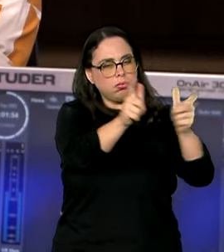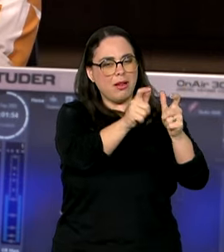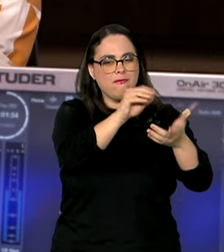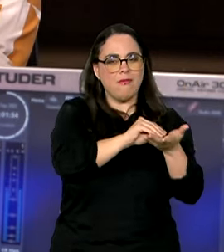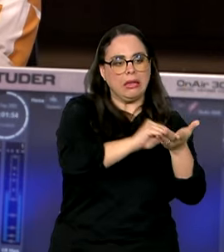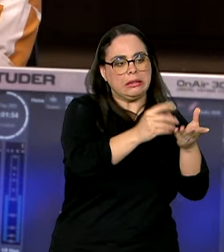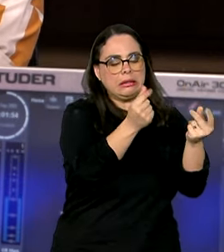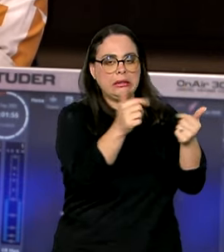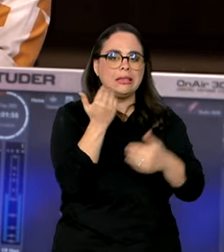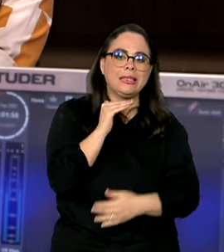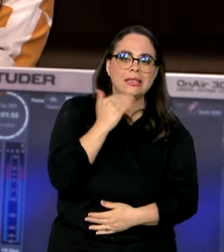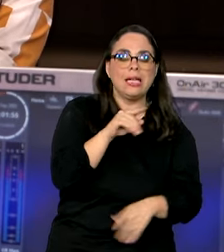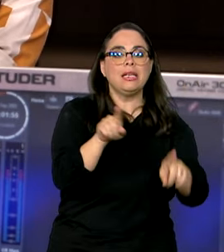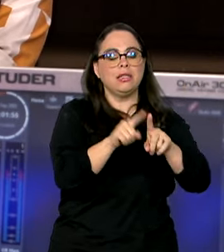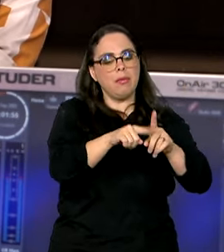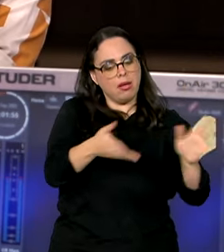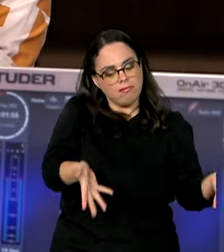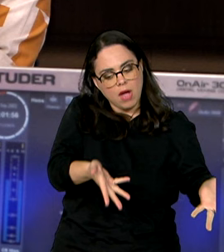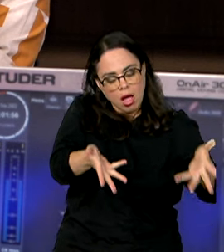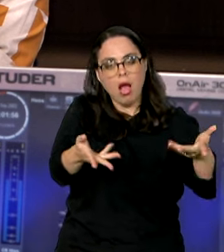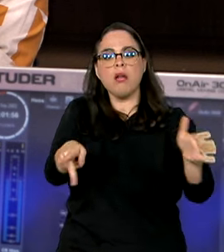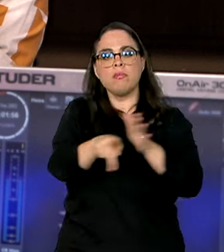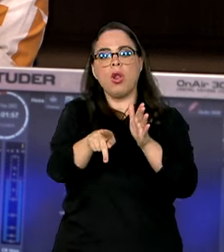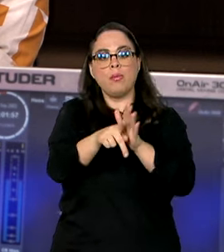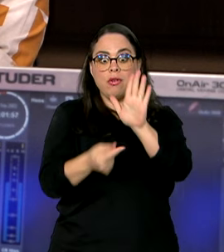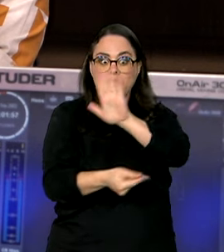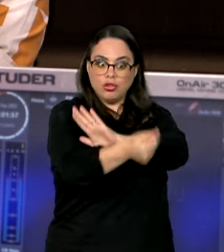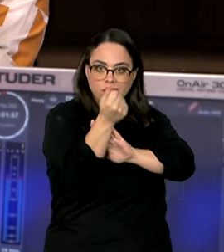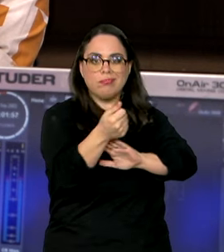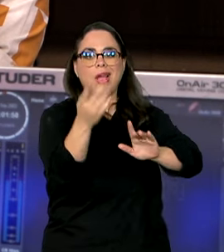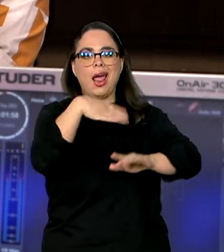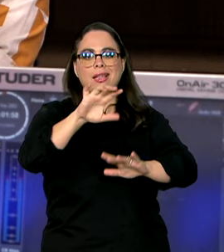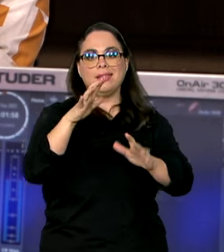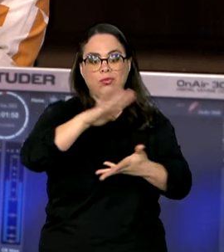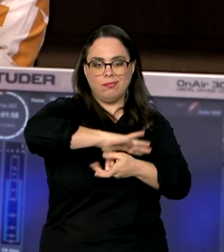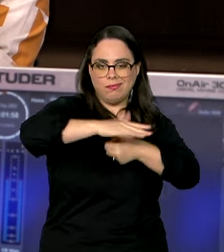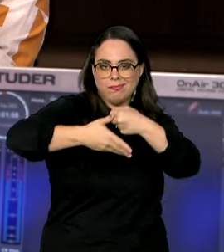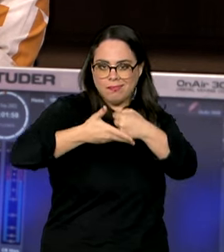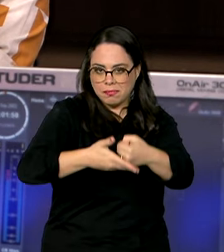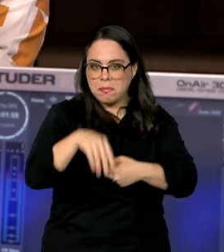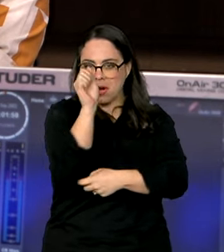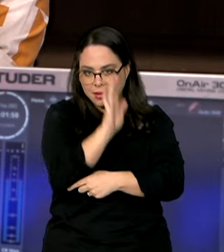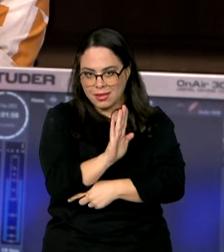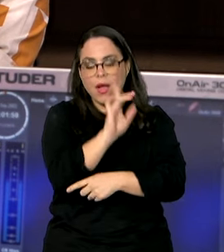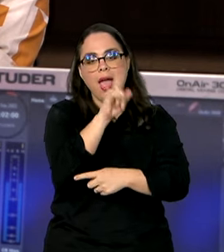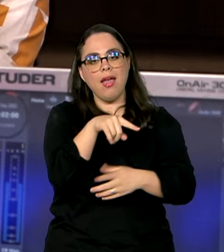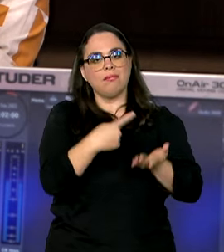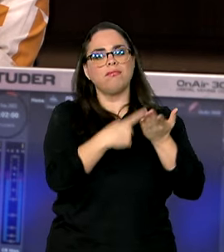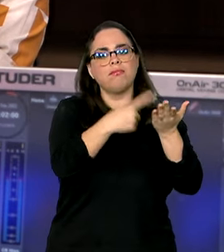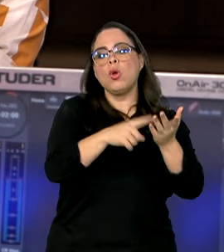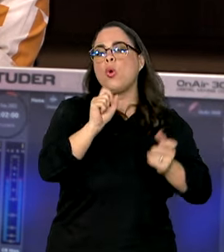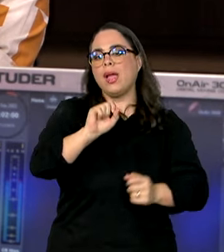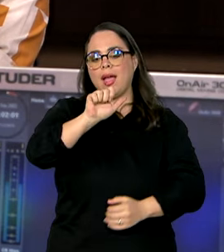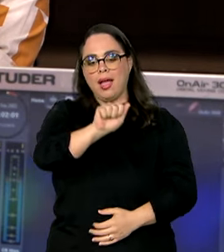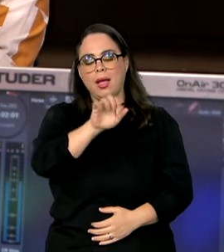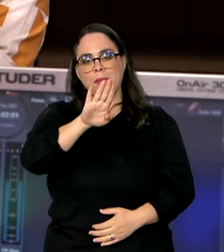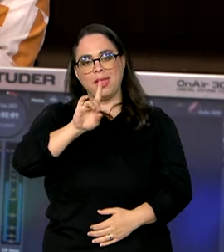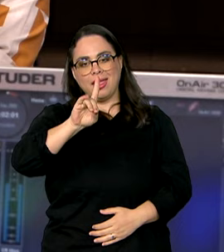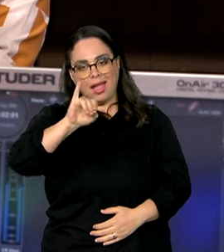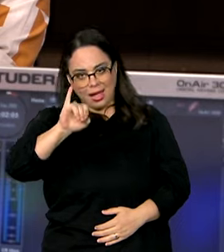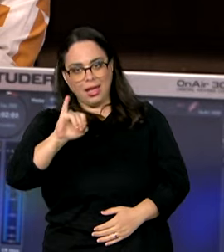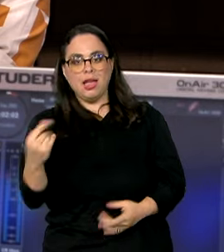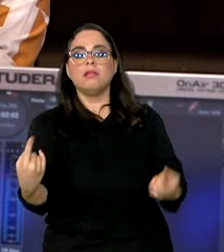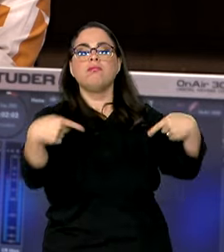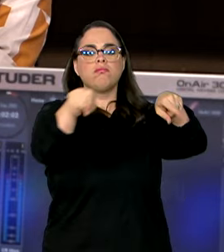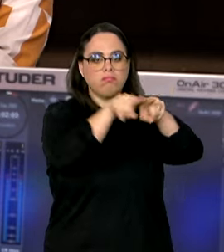e o crescimento sustentável no país. Esses são os objetivos de um acordo feito entre a ABDI, a Agência Brasileira de Desenvolvimento